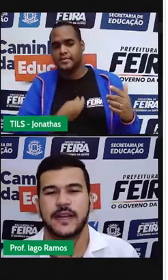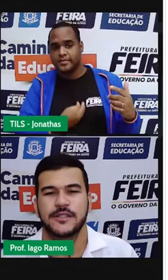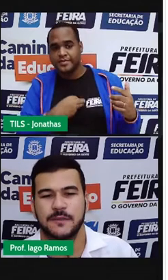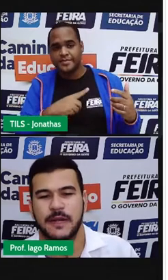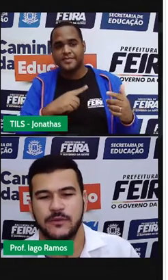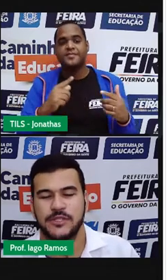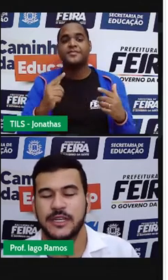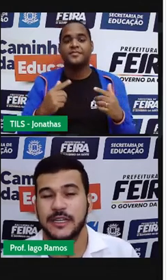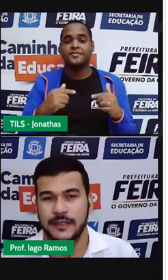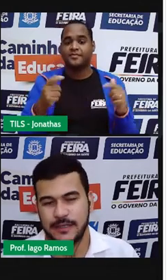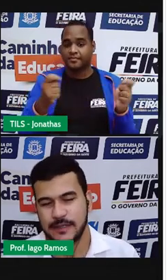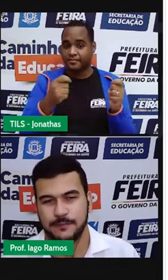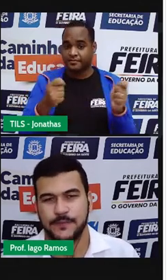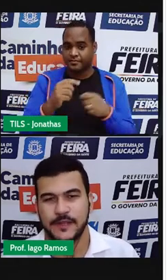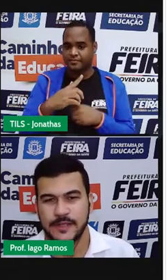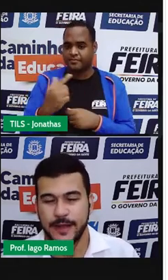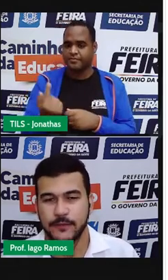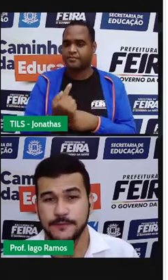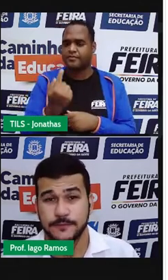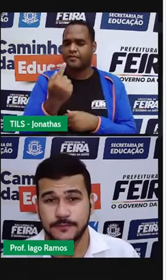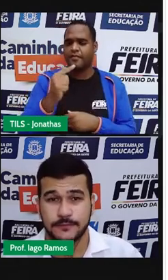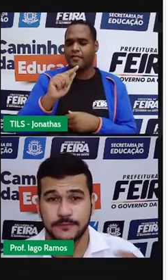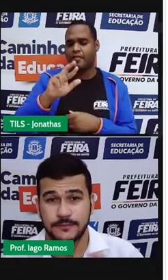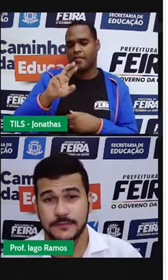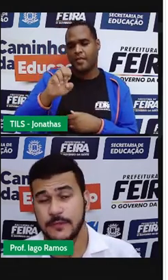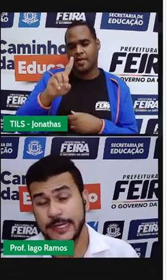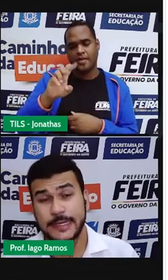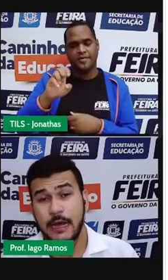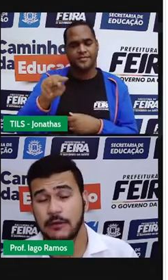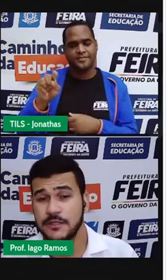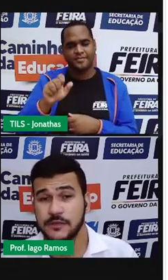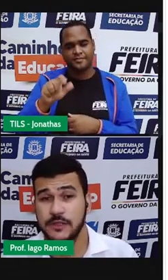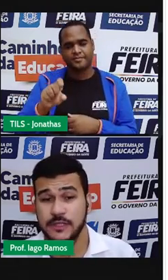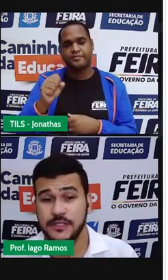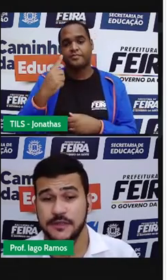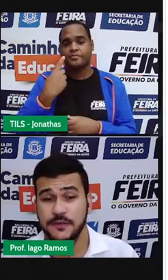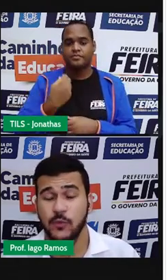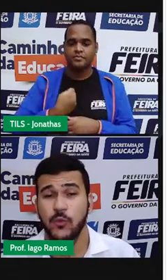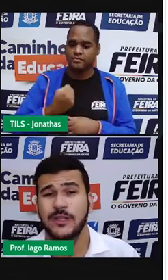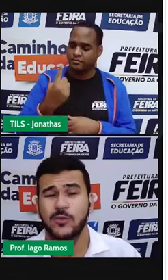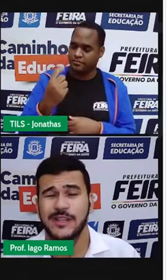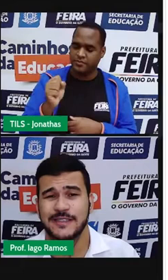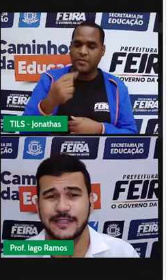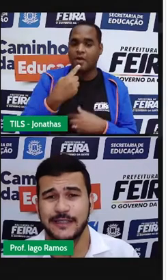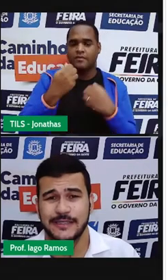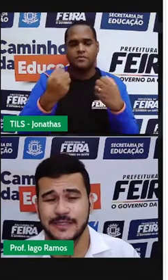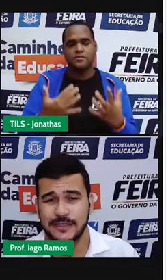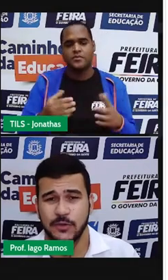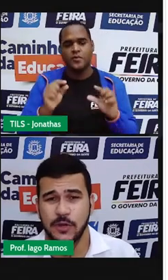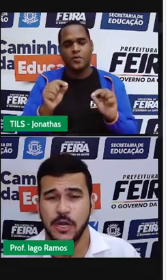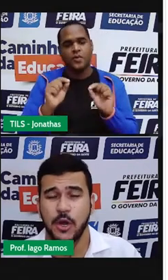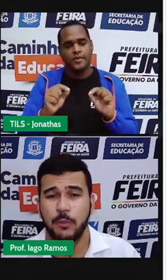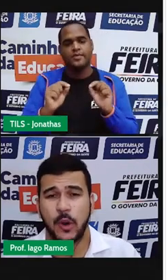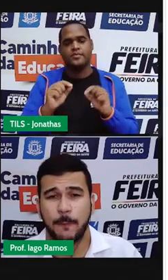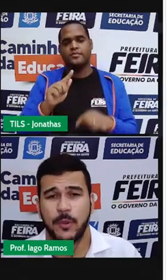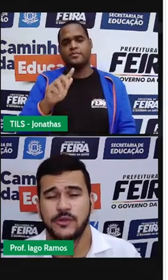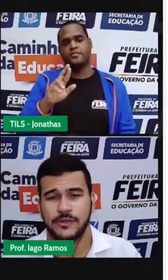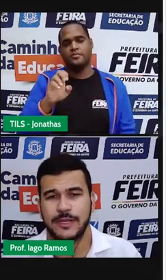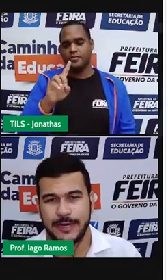isso será chamado de grandeza, certo? E na aula 18 a gente viu quando as grandezas são